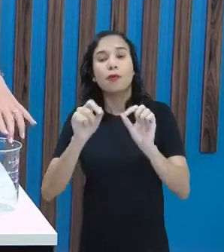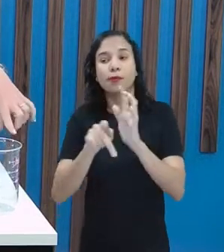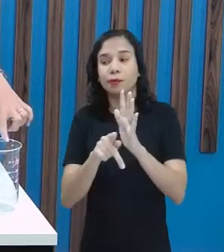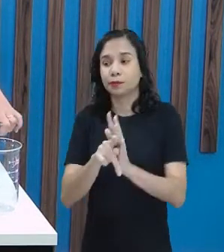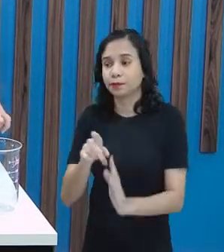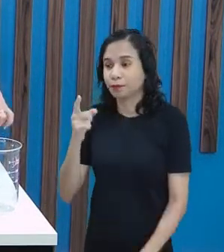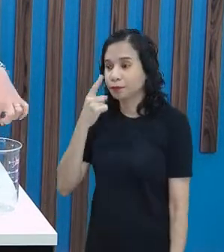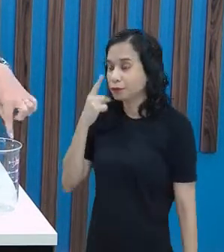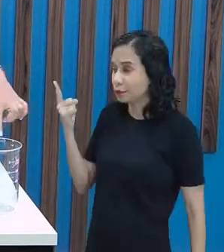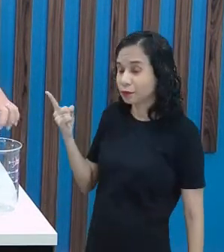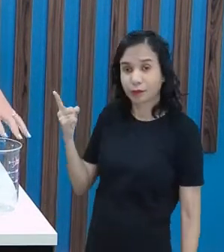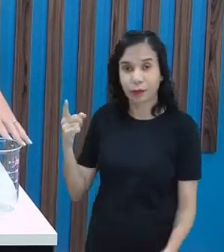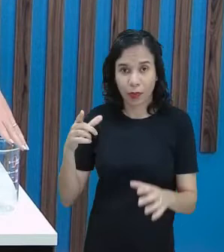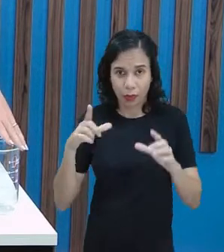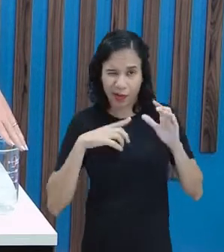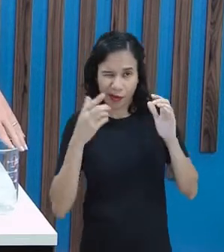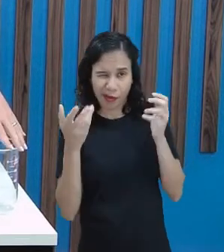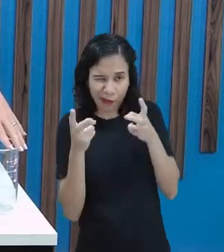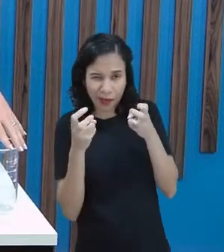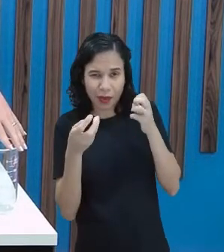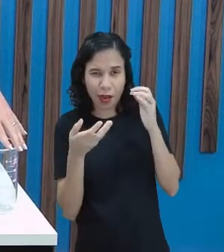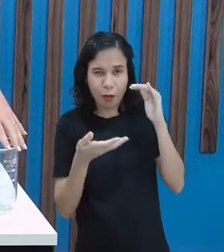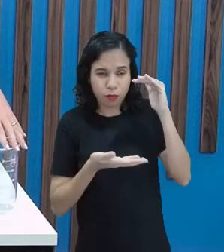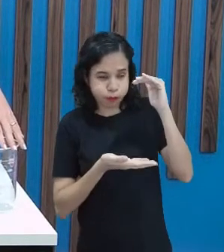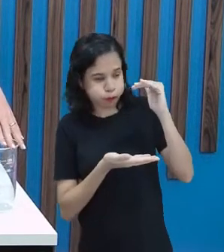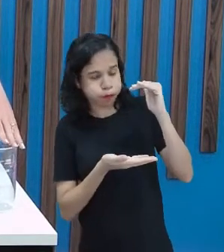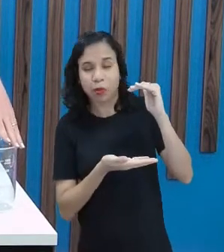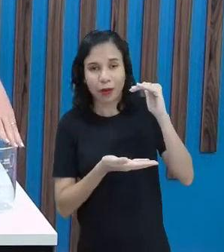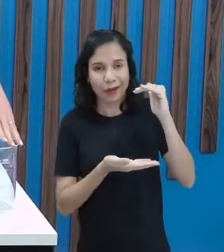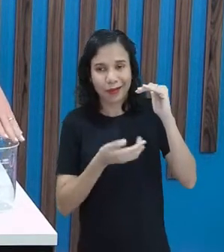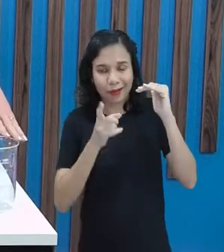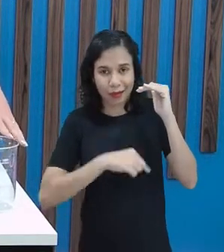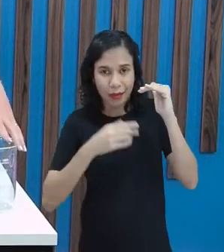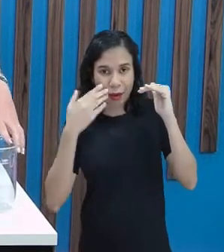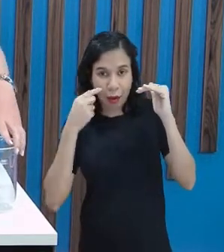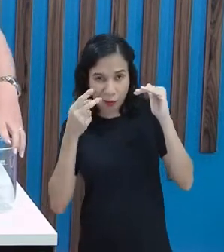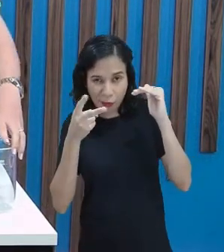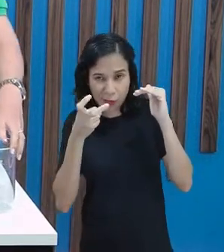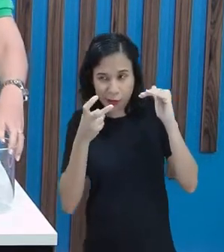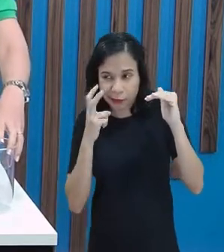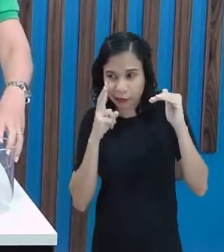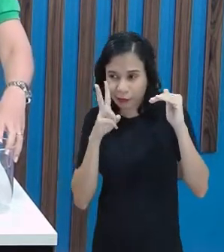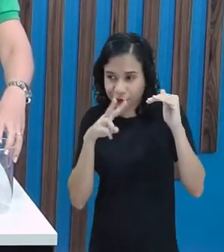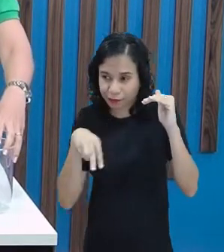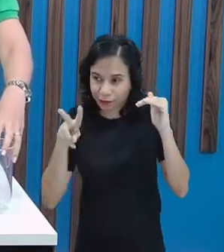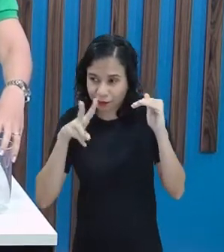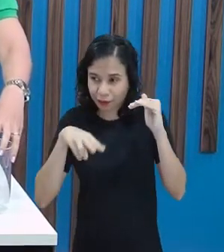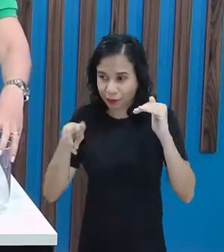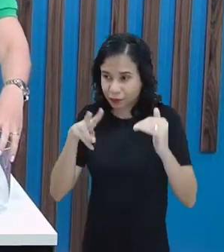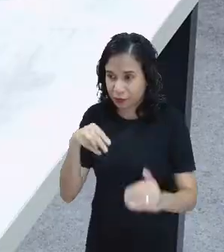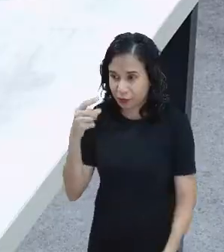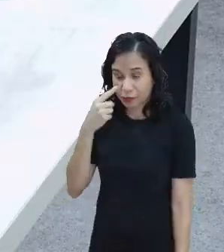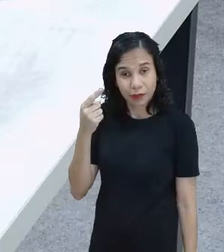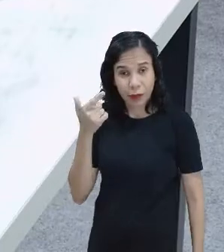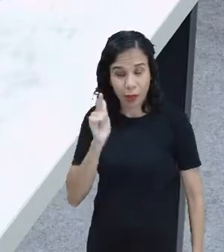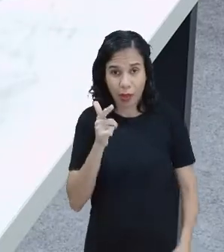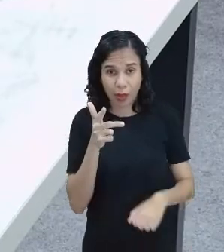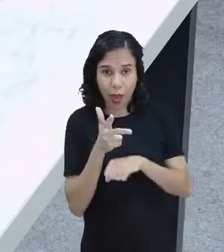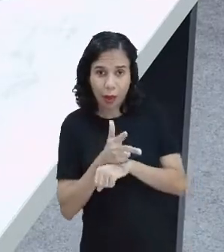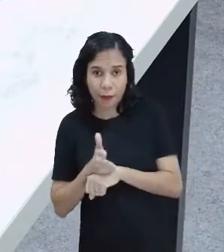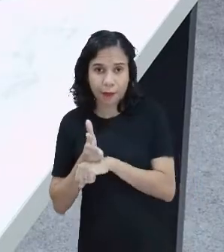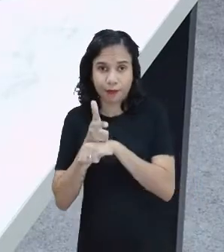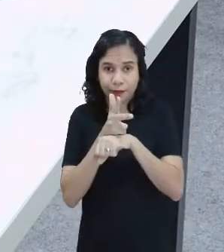tubos aqui de ensaio, né, esses berks, que ele justamente, eu não sei se dá pra vocês visualizarem aí. Deixa eu ver se a câmera